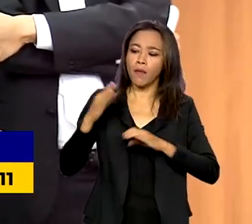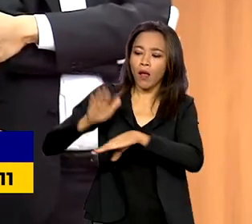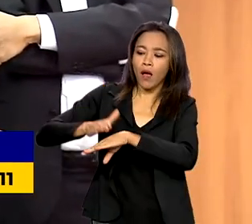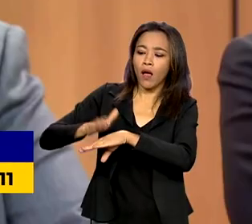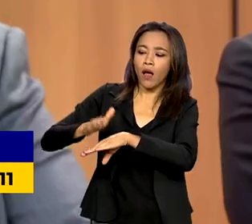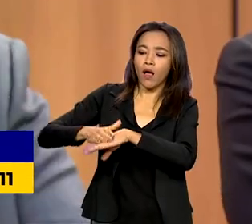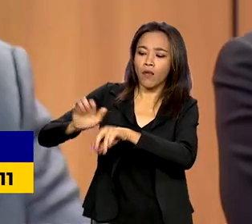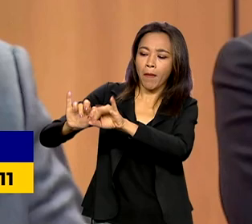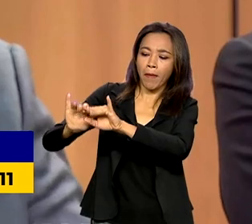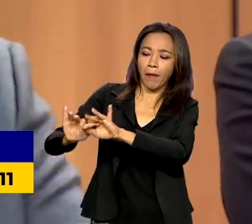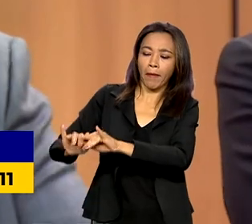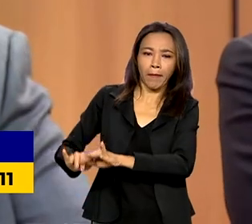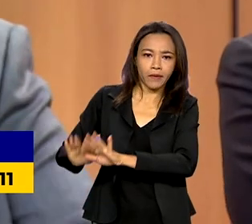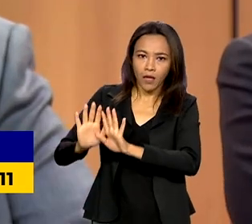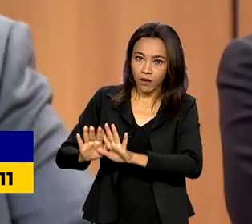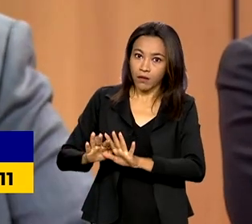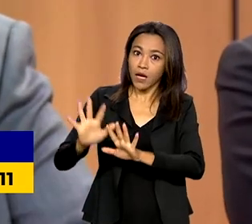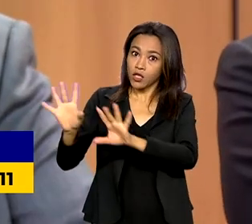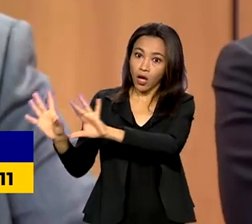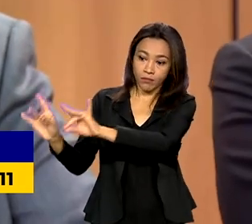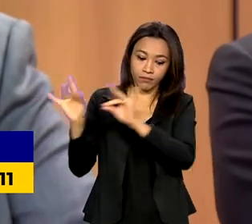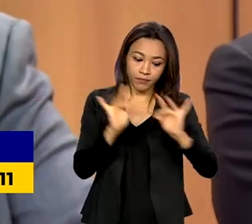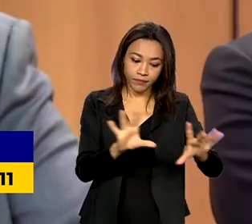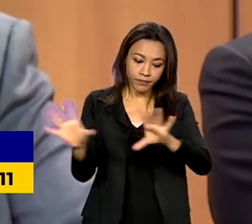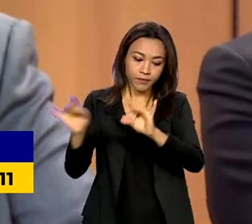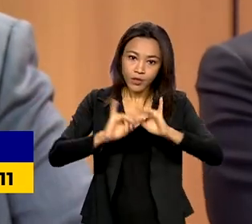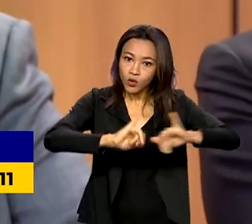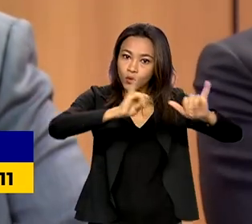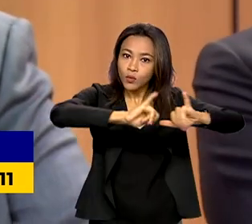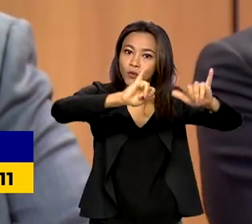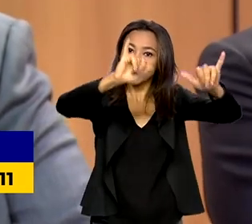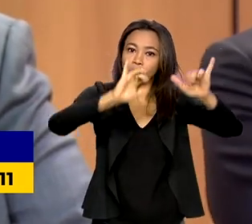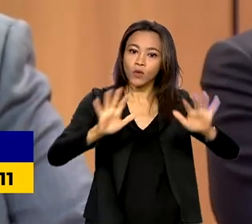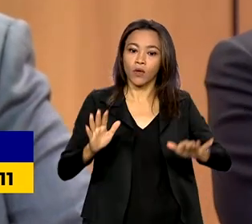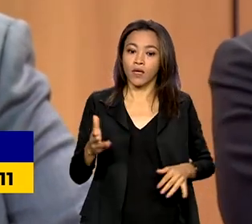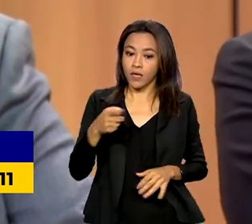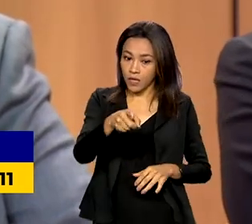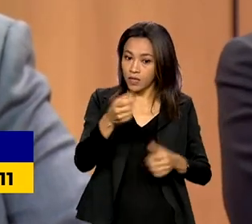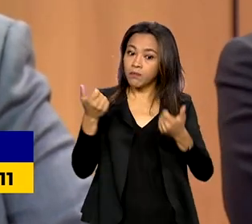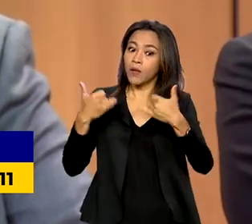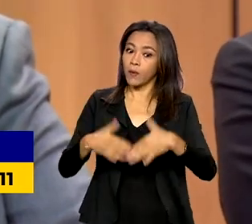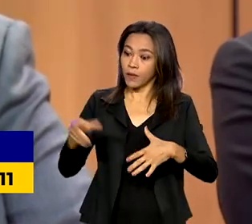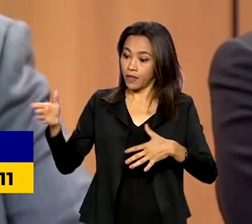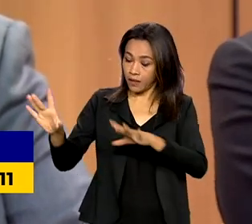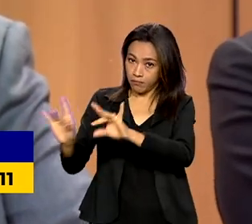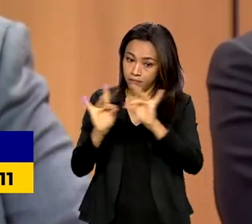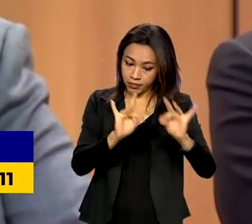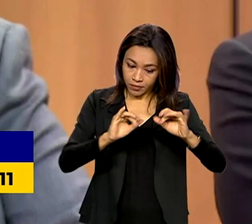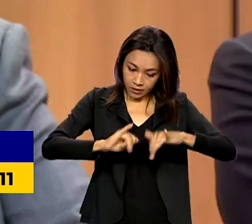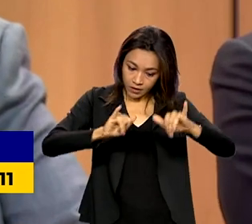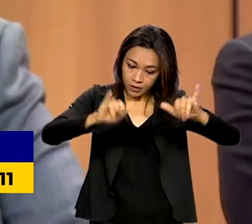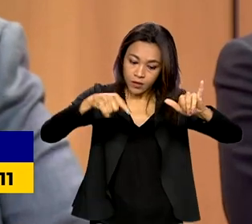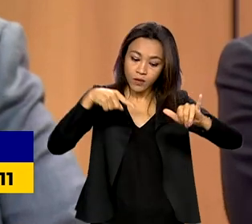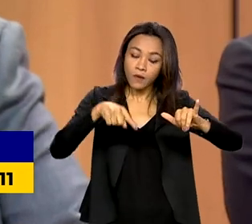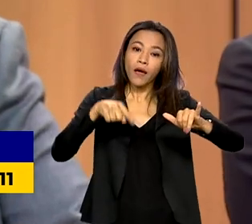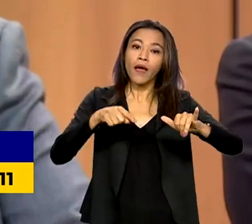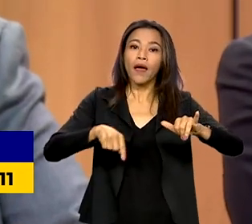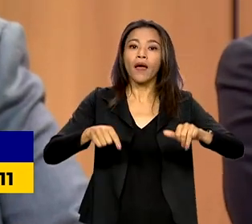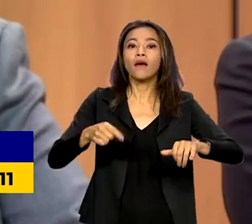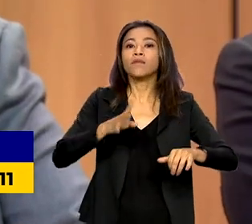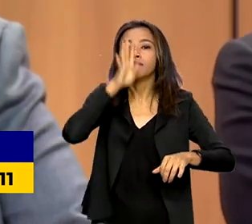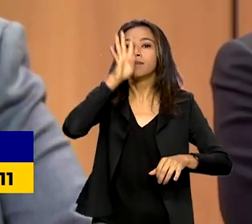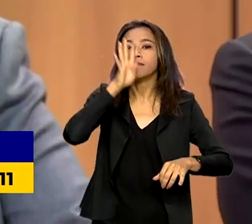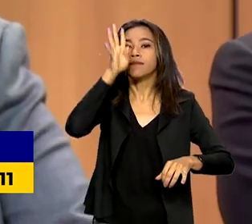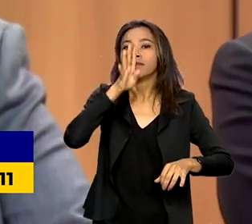publicidade. A Secretaria Nacional do Consumidor considerou que isso é uma publicidade enganosa ou abusiva.